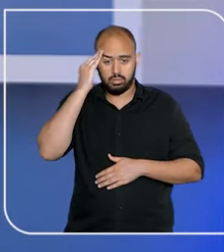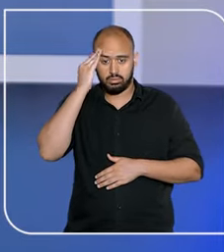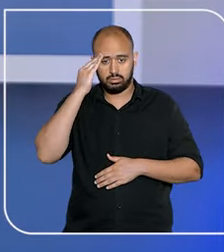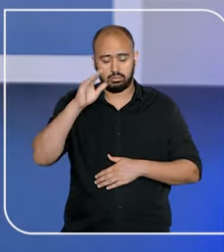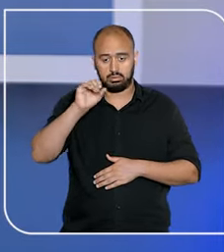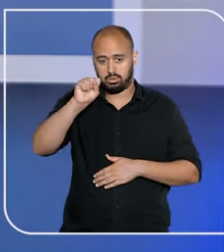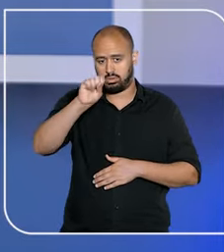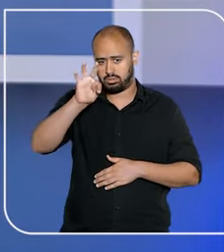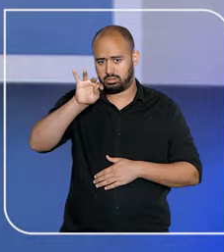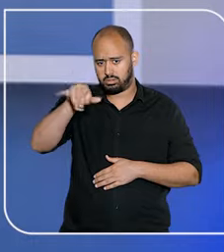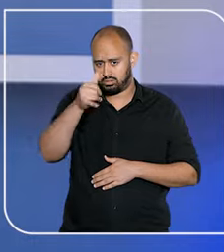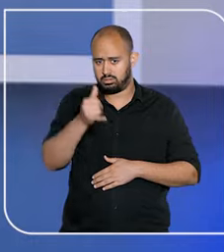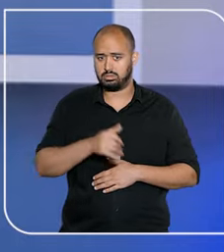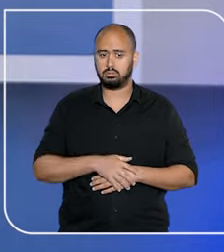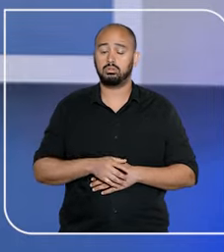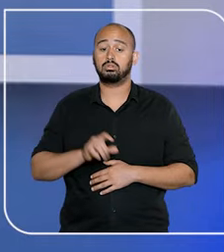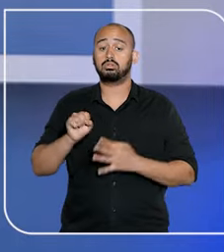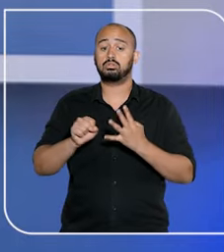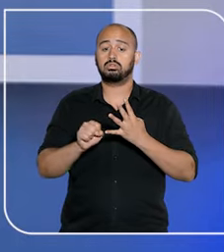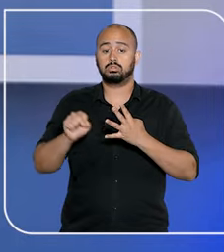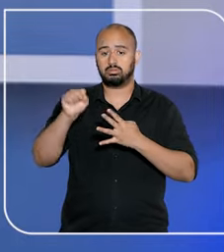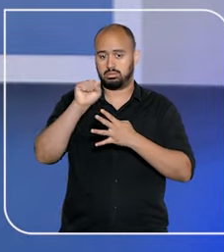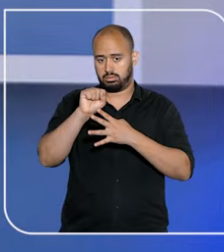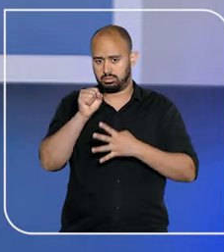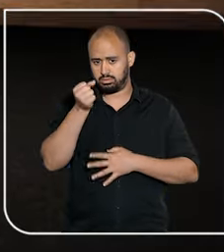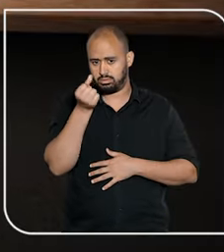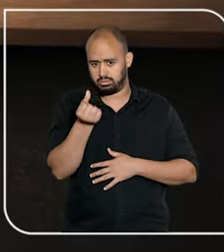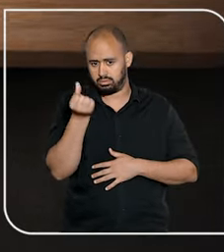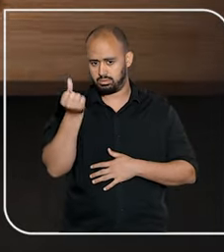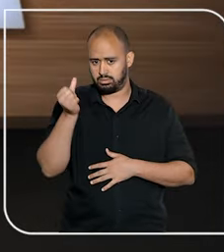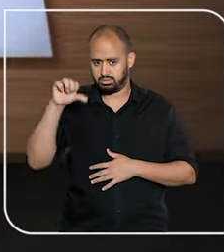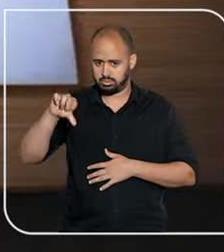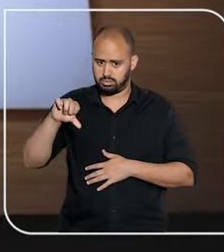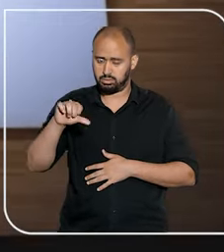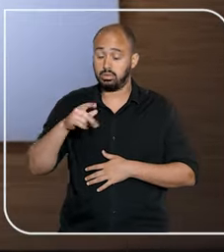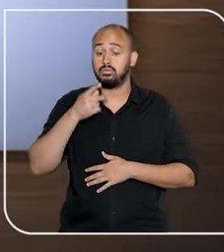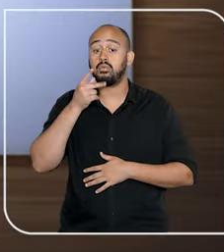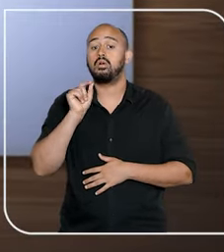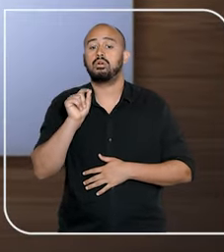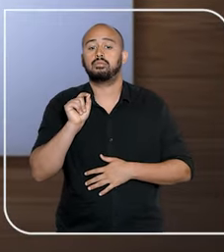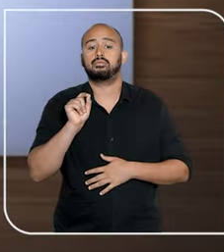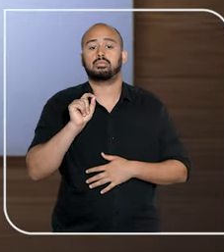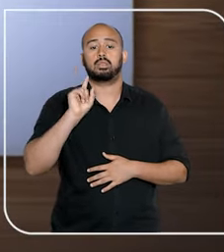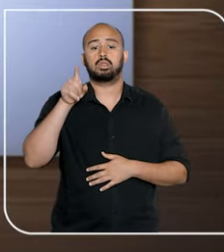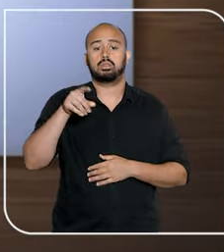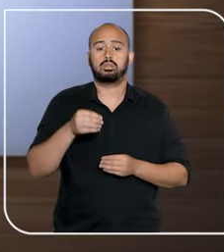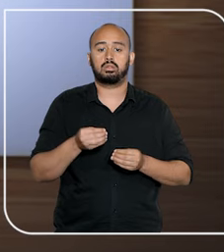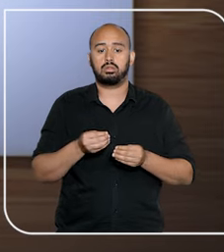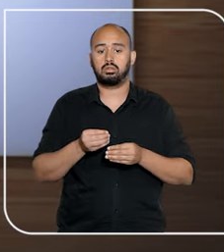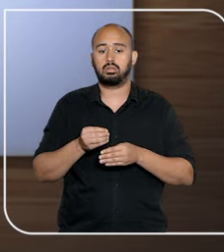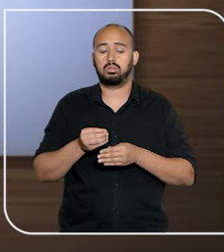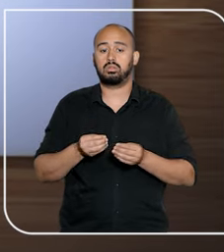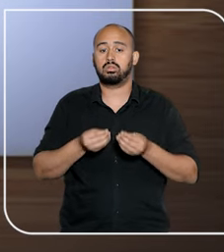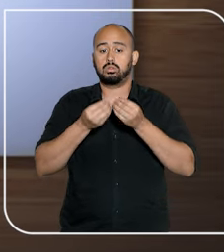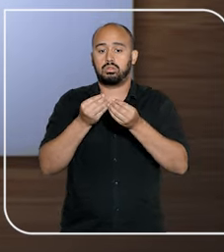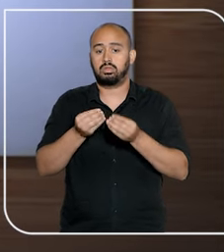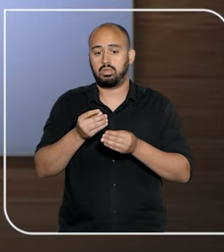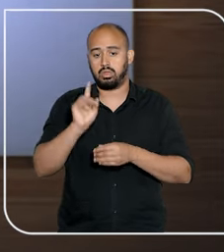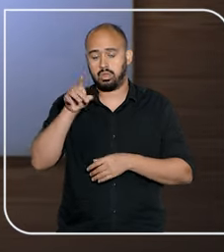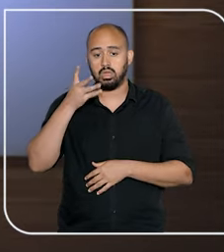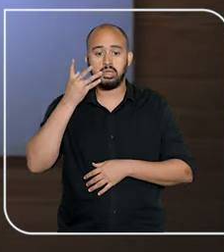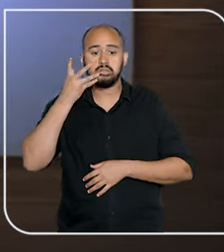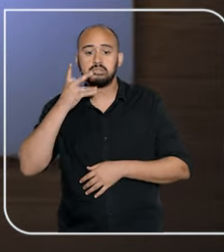Vamos ao que diz o novo entendimento do STJ. A súmula número 669 diz que o